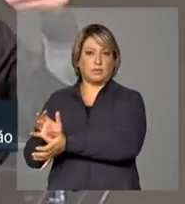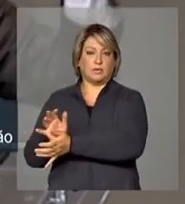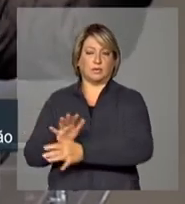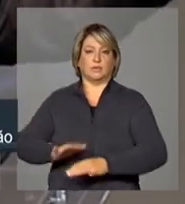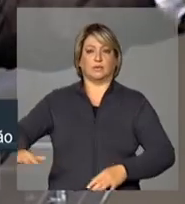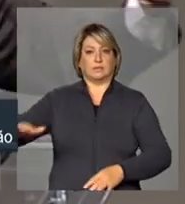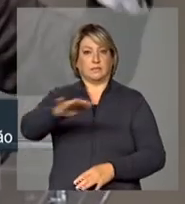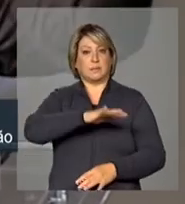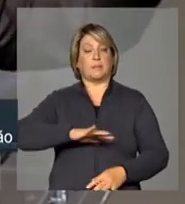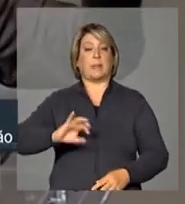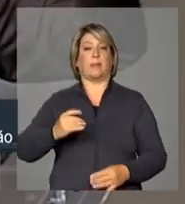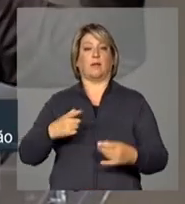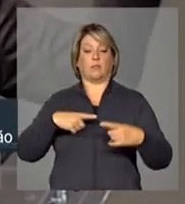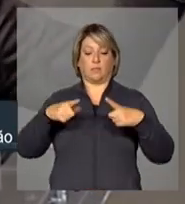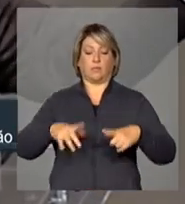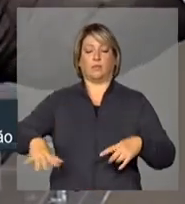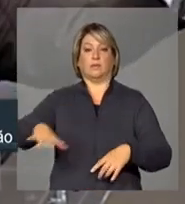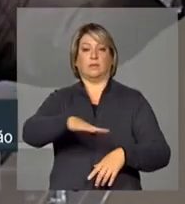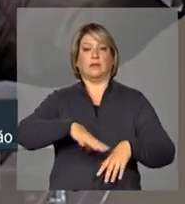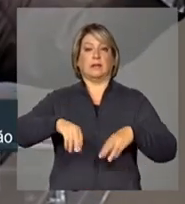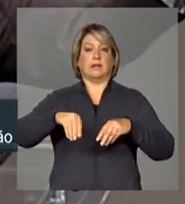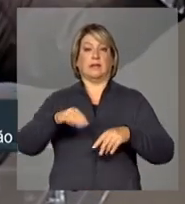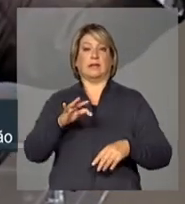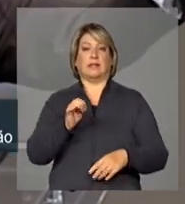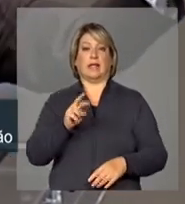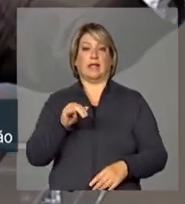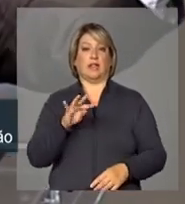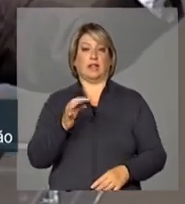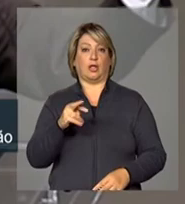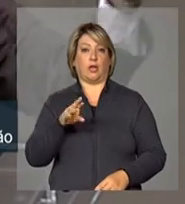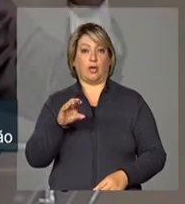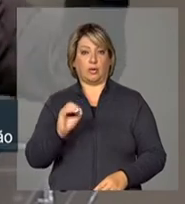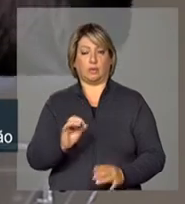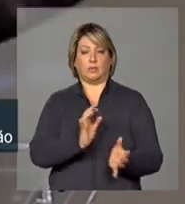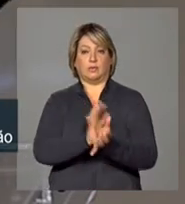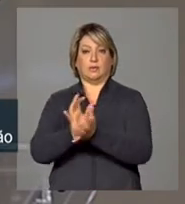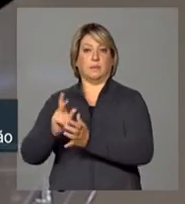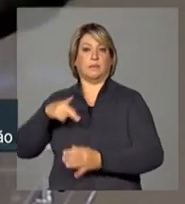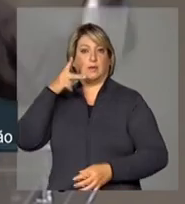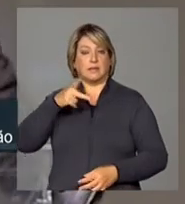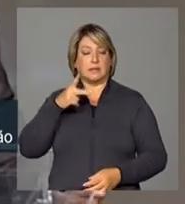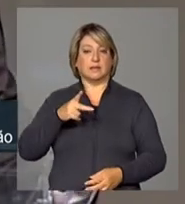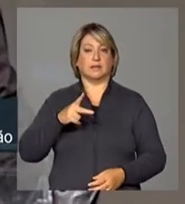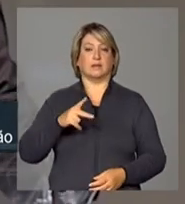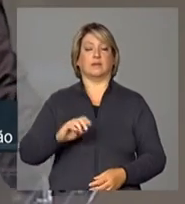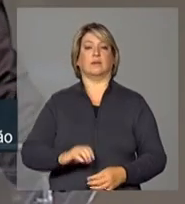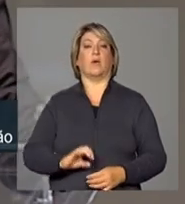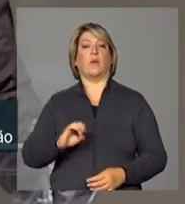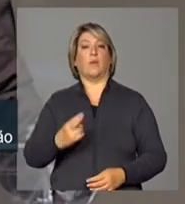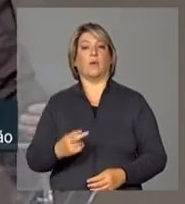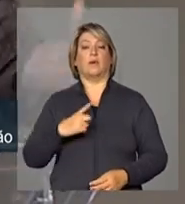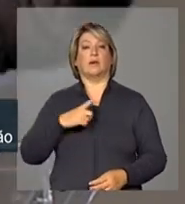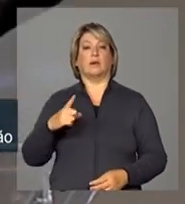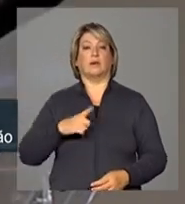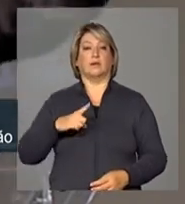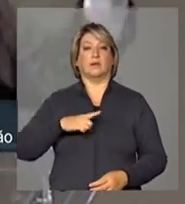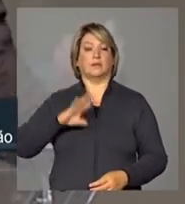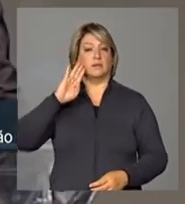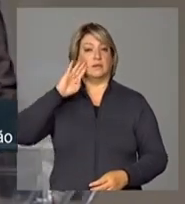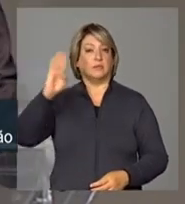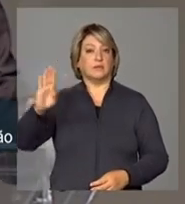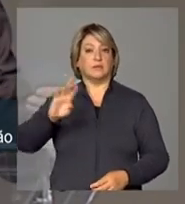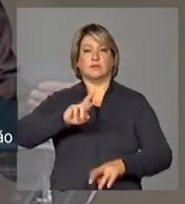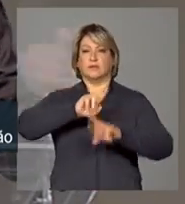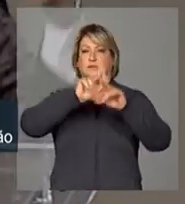componente territorial às nossas políticas setoriais, seja verticalmente entre as